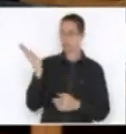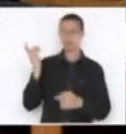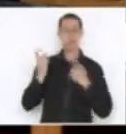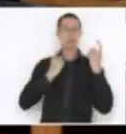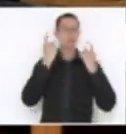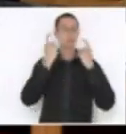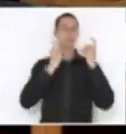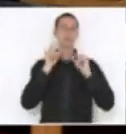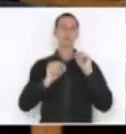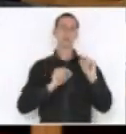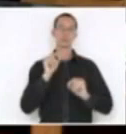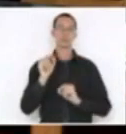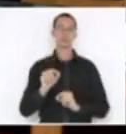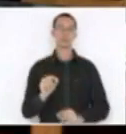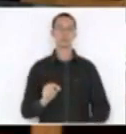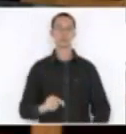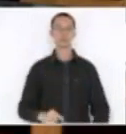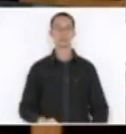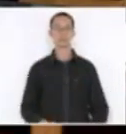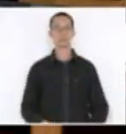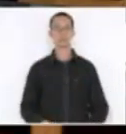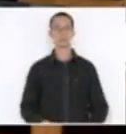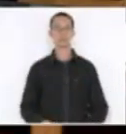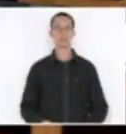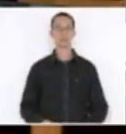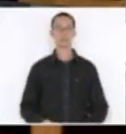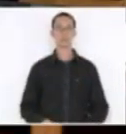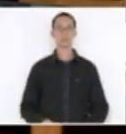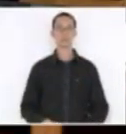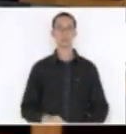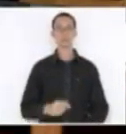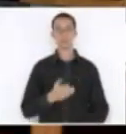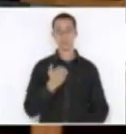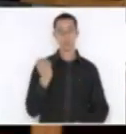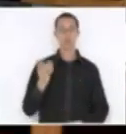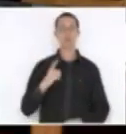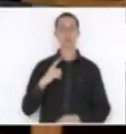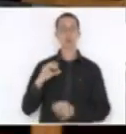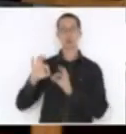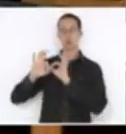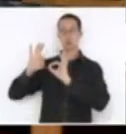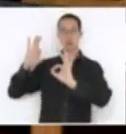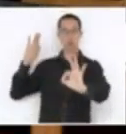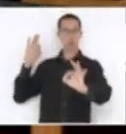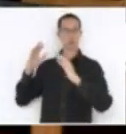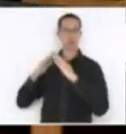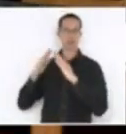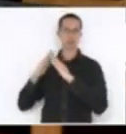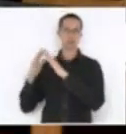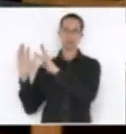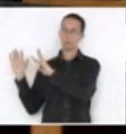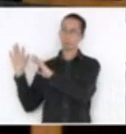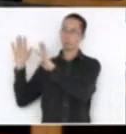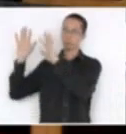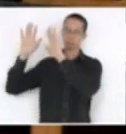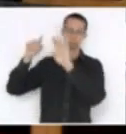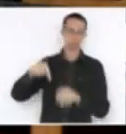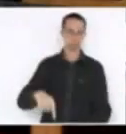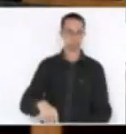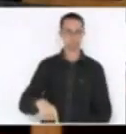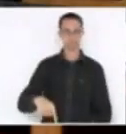Primeiro, eles estão gastando muito para vir aqui e tal, discutir. Segundo, que eles têm um contrato